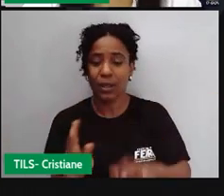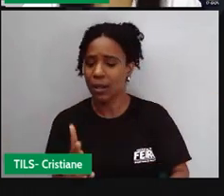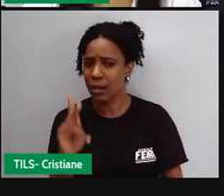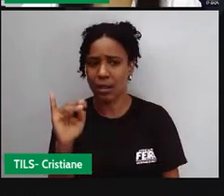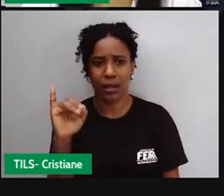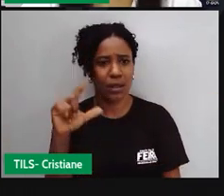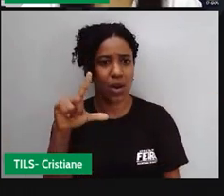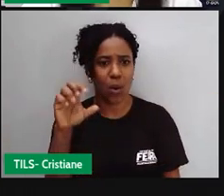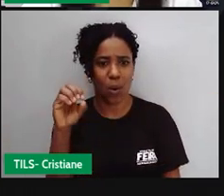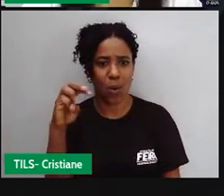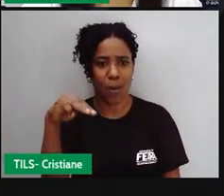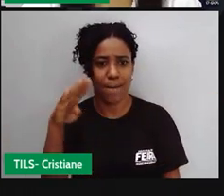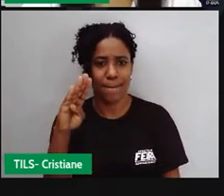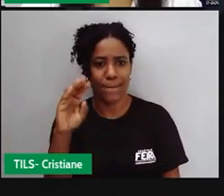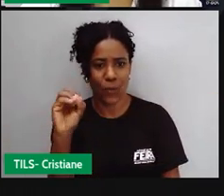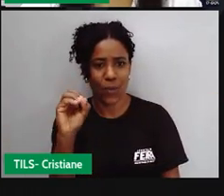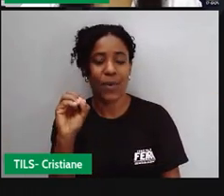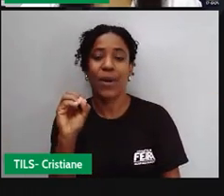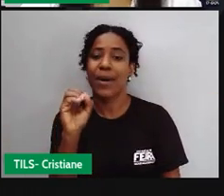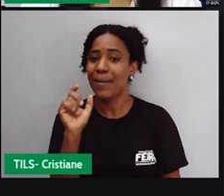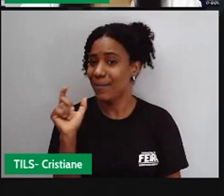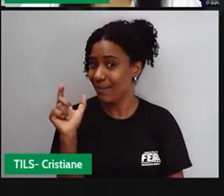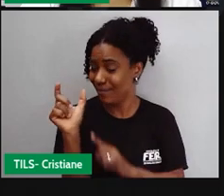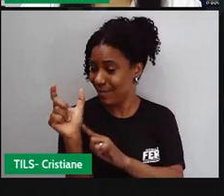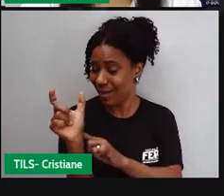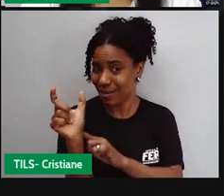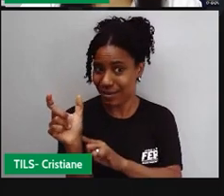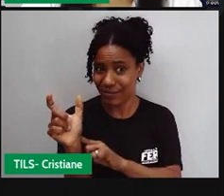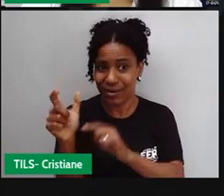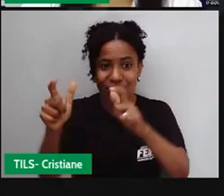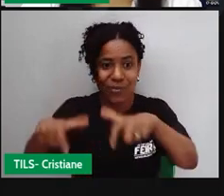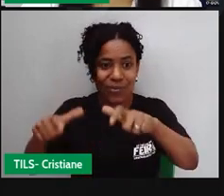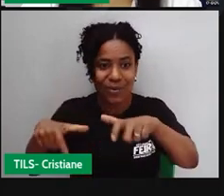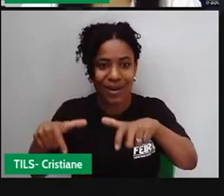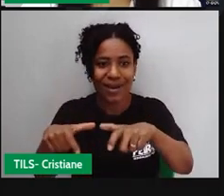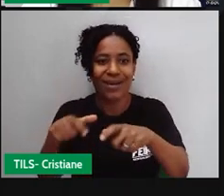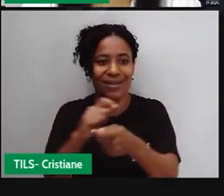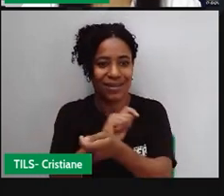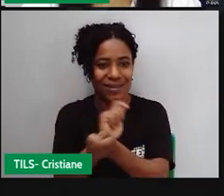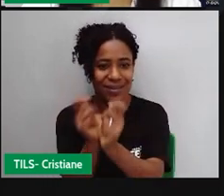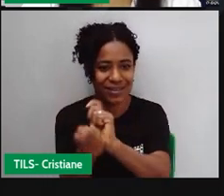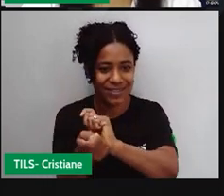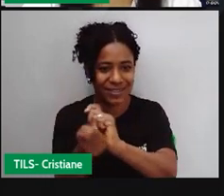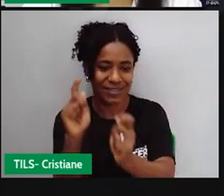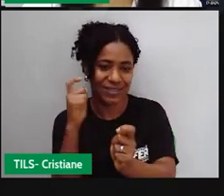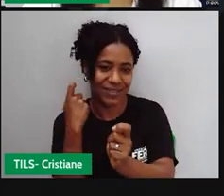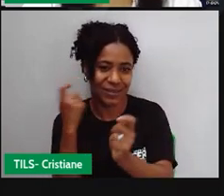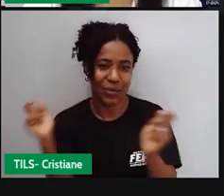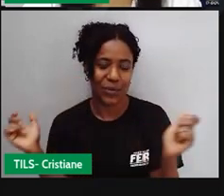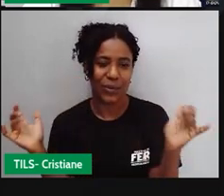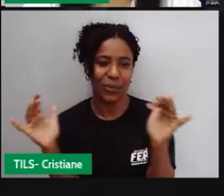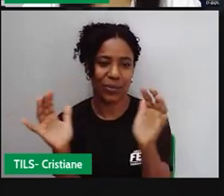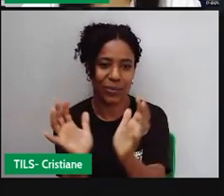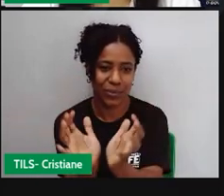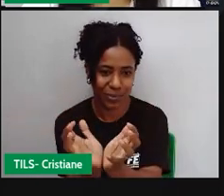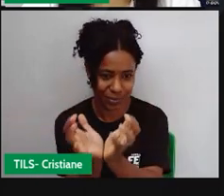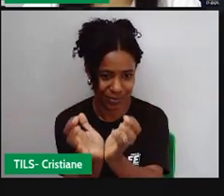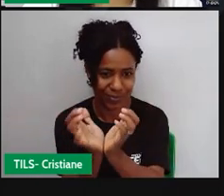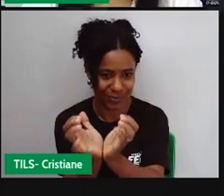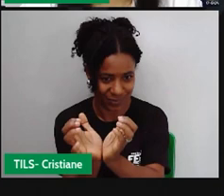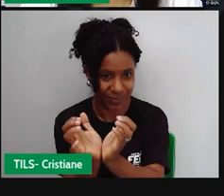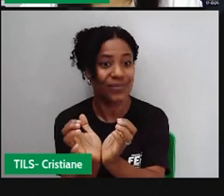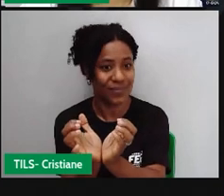escravos fugitivos. Então, lá na língua africana, quilombo significa pouso ou acampamento.